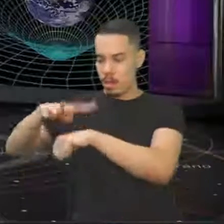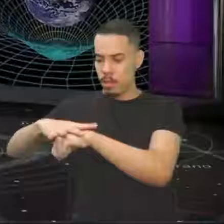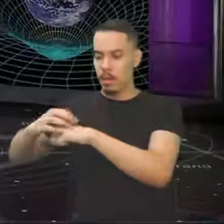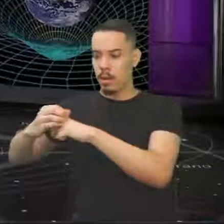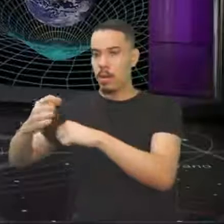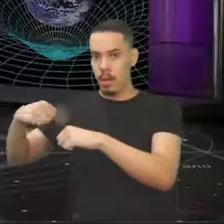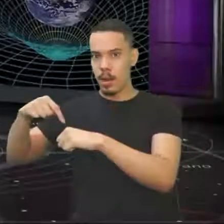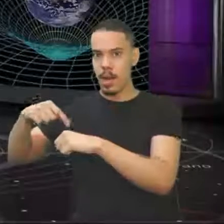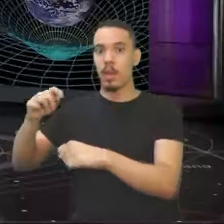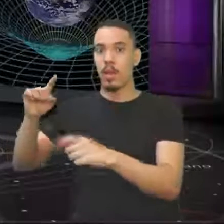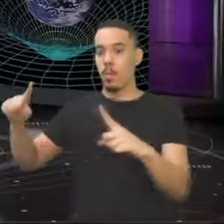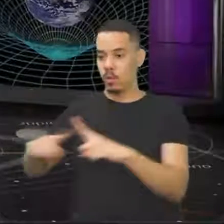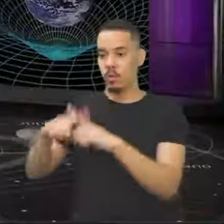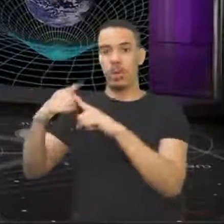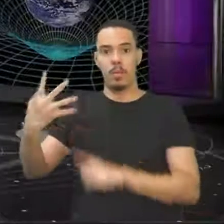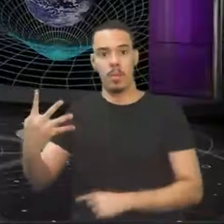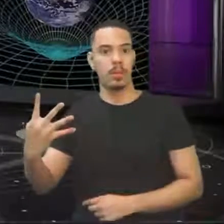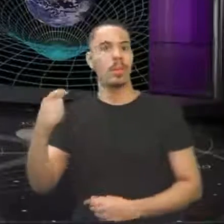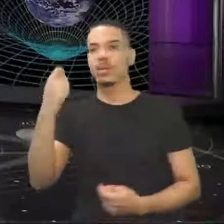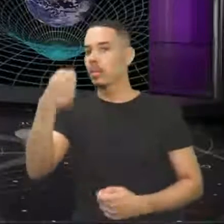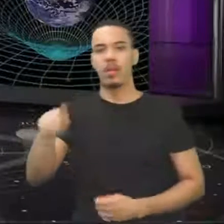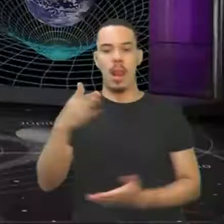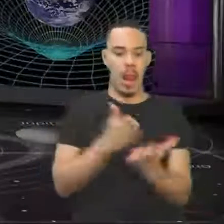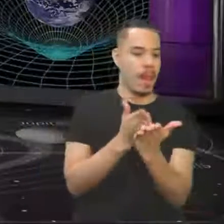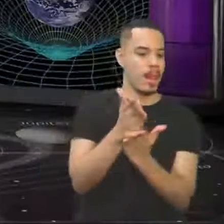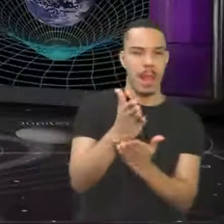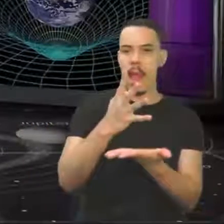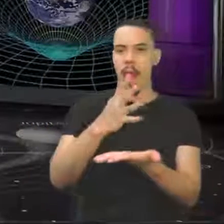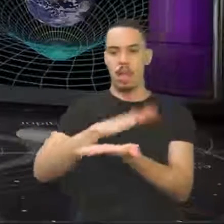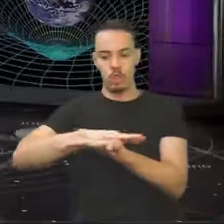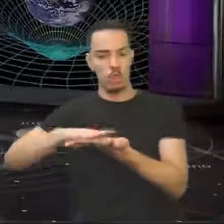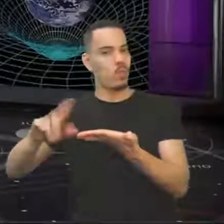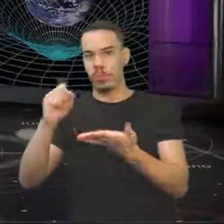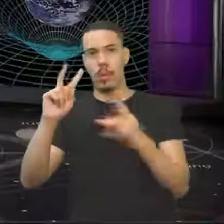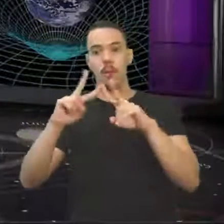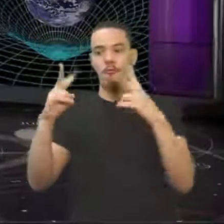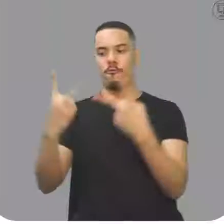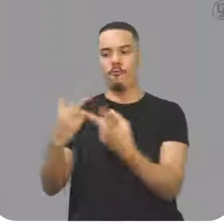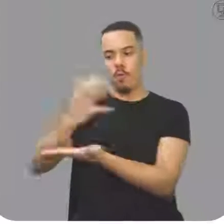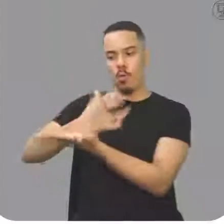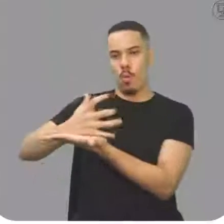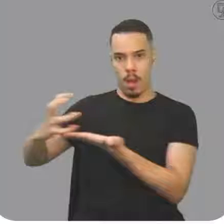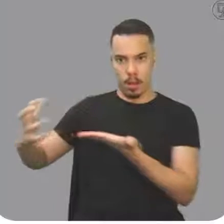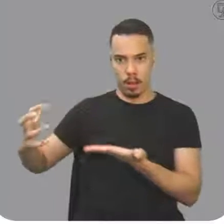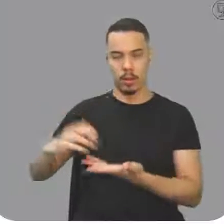ser tudo de volume, nada de linear, nada de superfície. Beleza? Vamos lá, então?